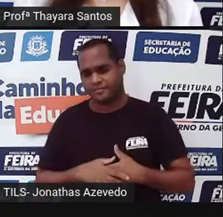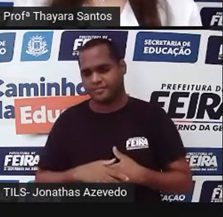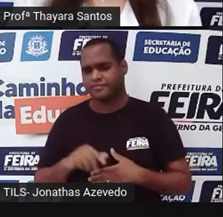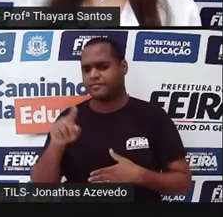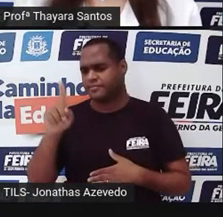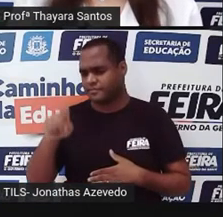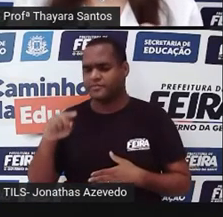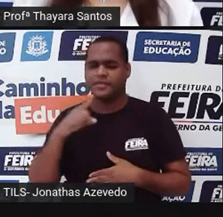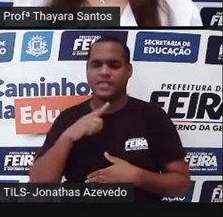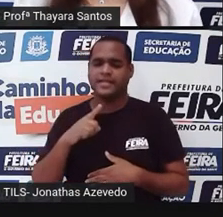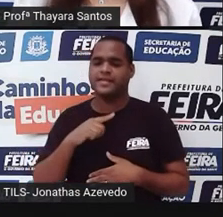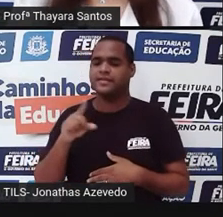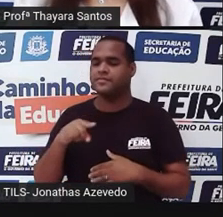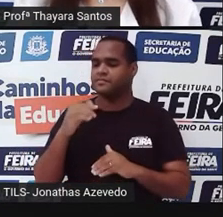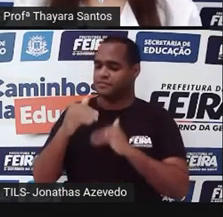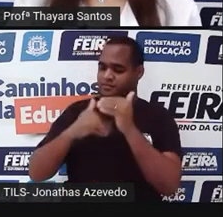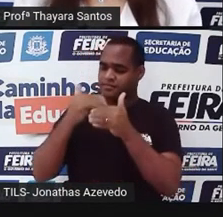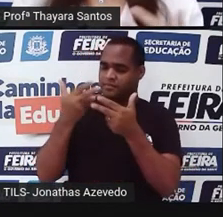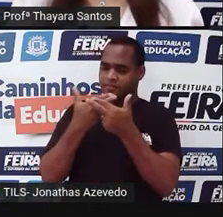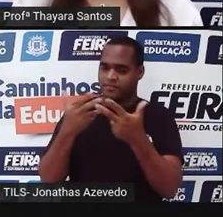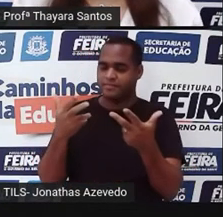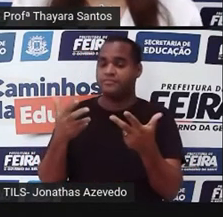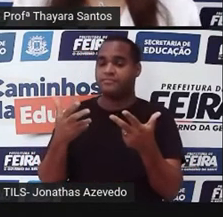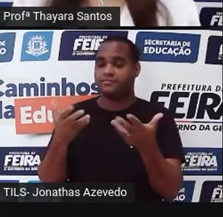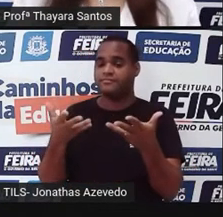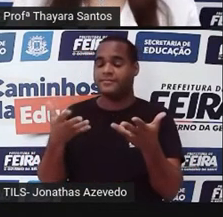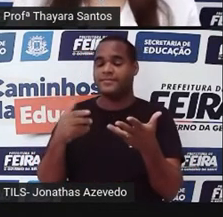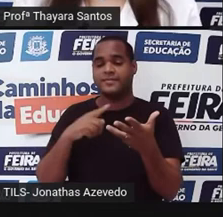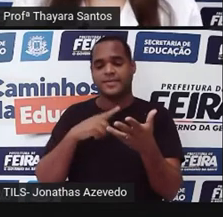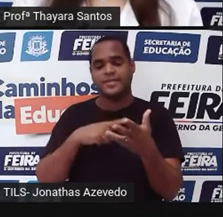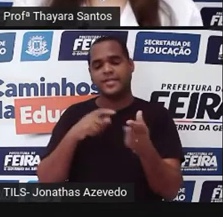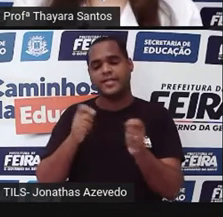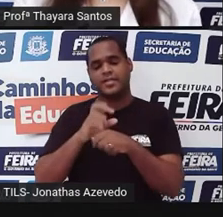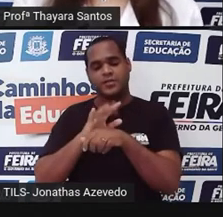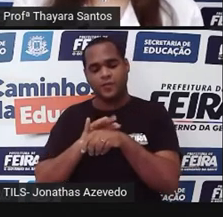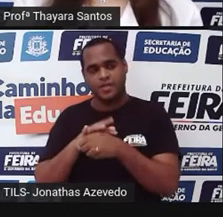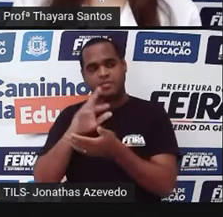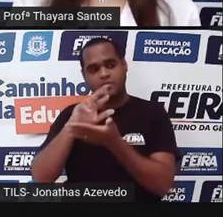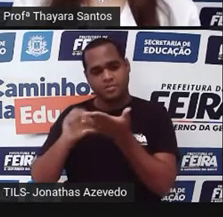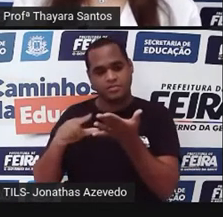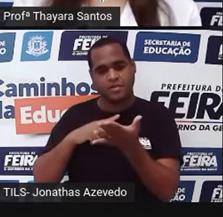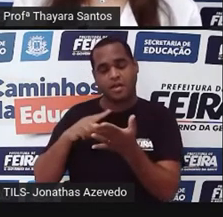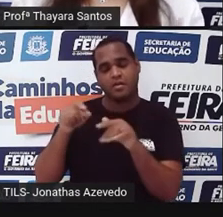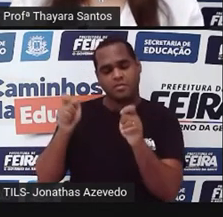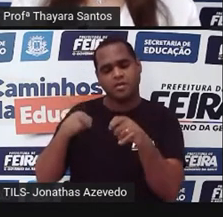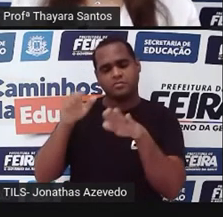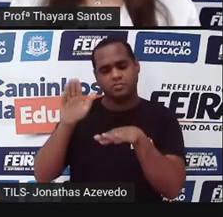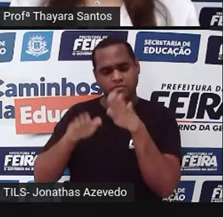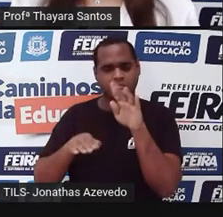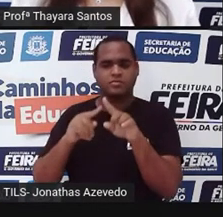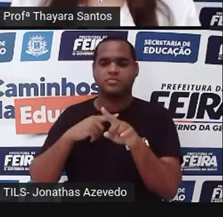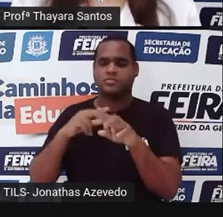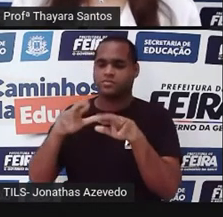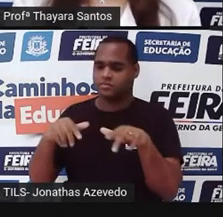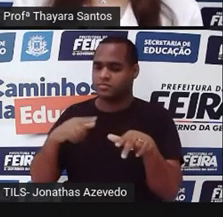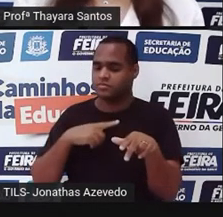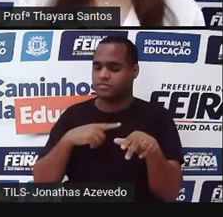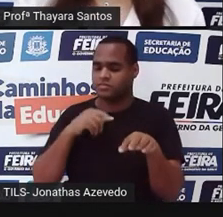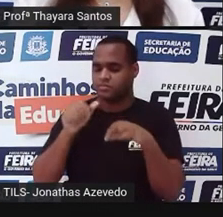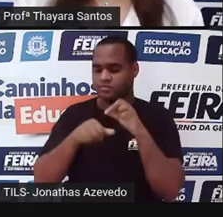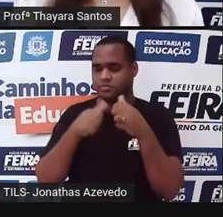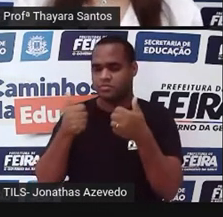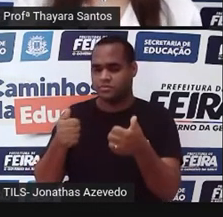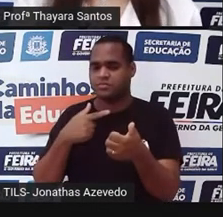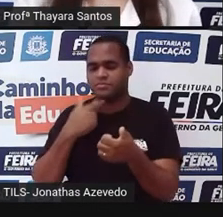isso daí é um grande avanço pra gente. Tem muitas doenças que elas dependem diretamente de transplantes e a gente sabe qual é a